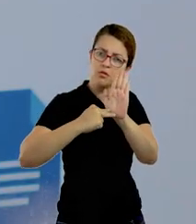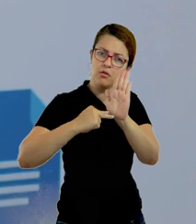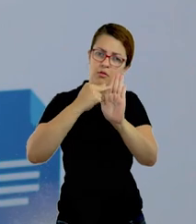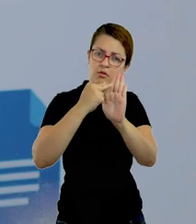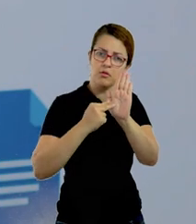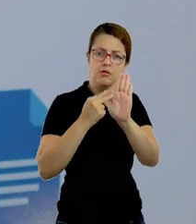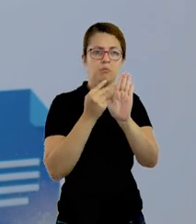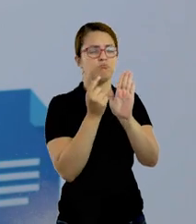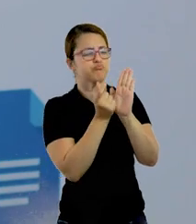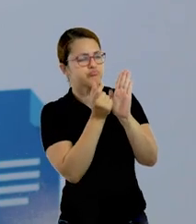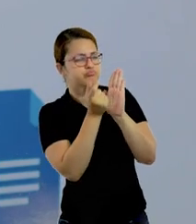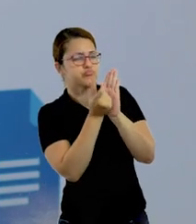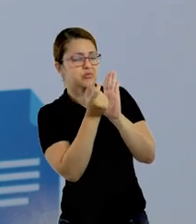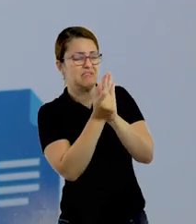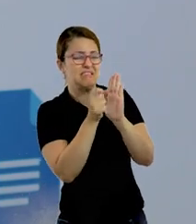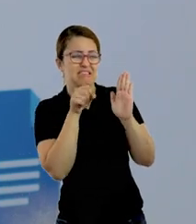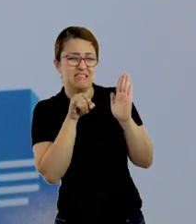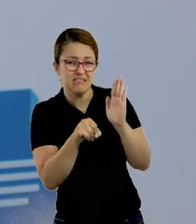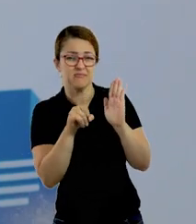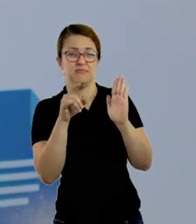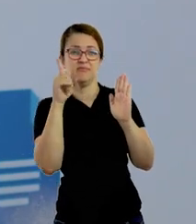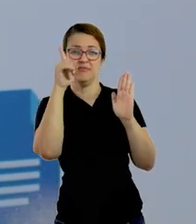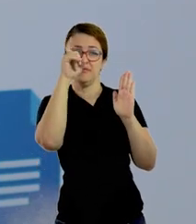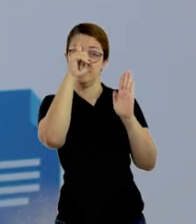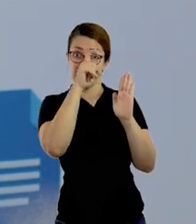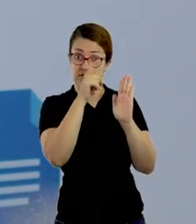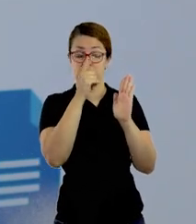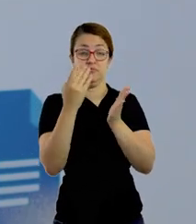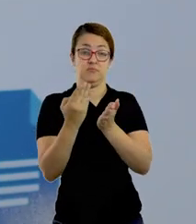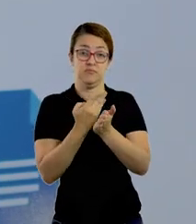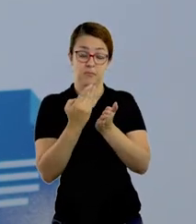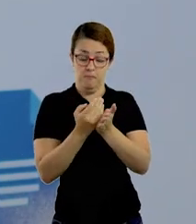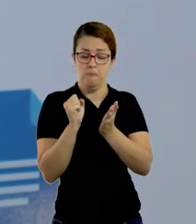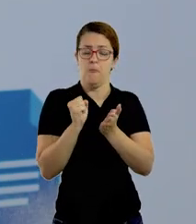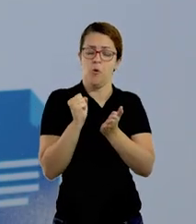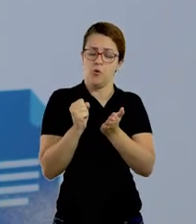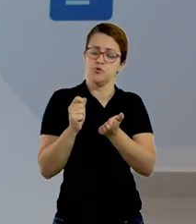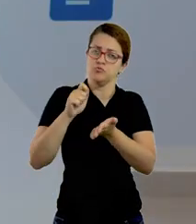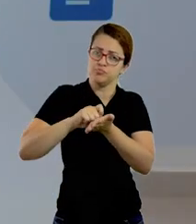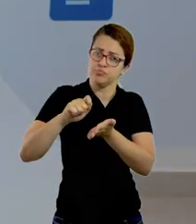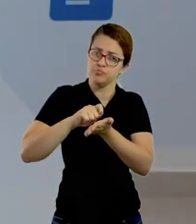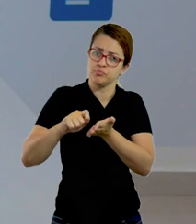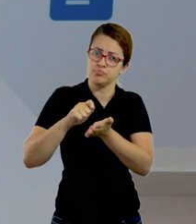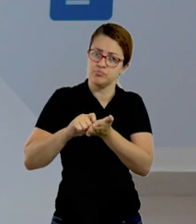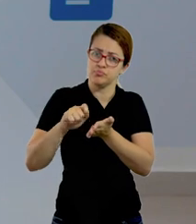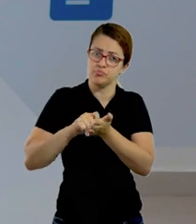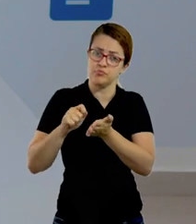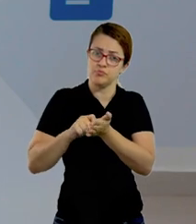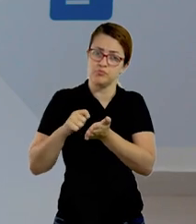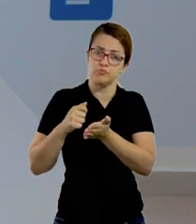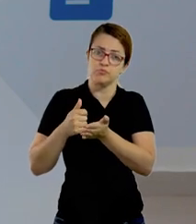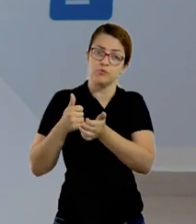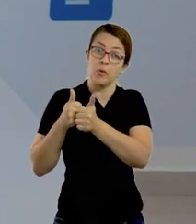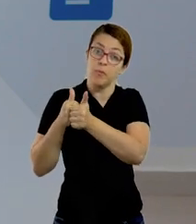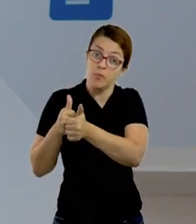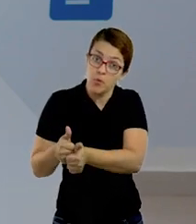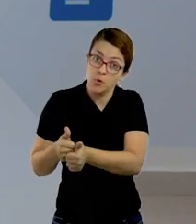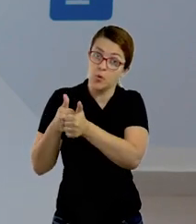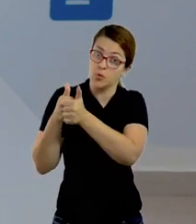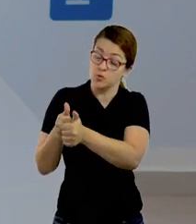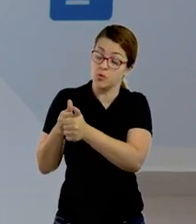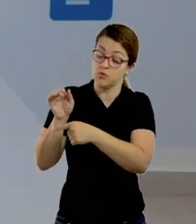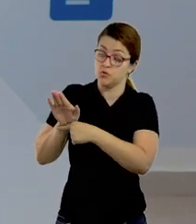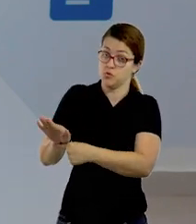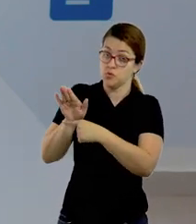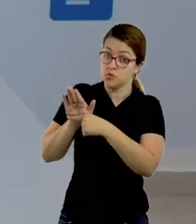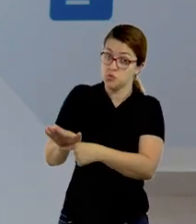acompanhando com o dedinho. Se ela tiver dificuldade de fazer o registro, pegar na mãozinha. Todas essas atividades, é